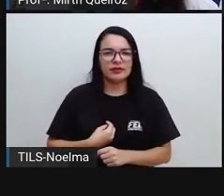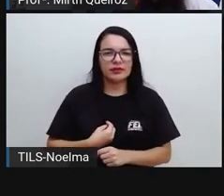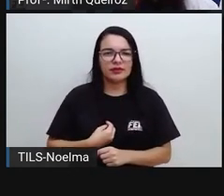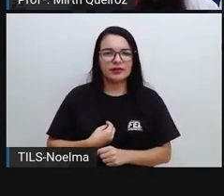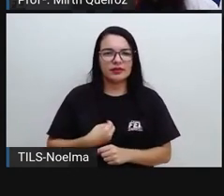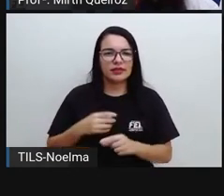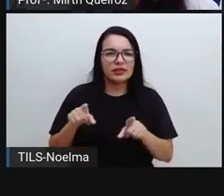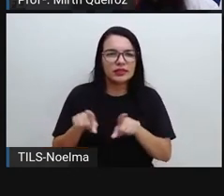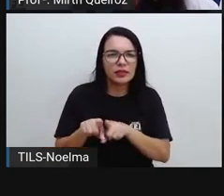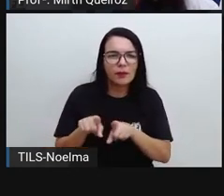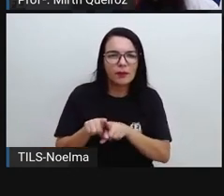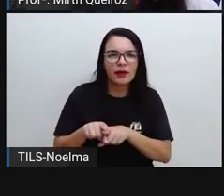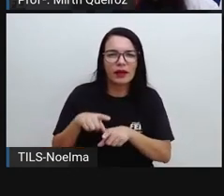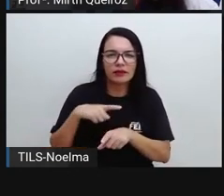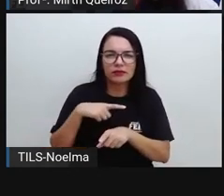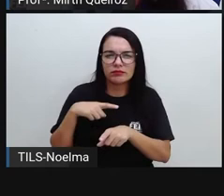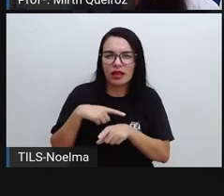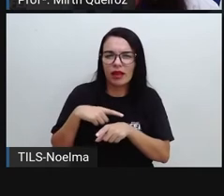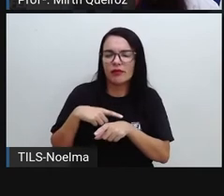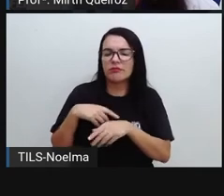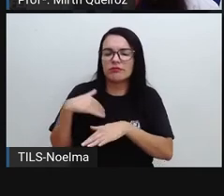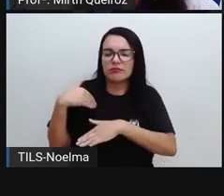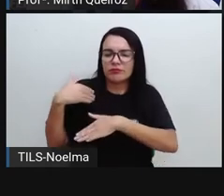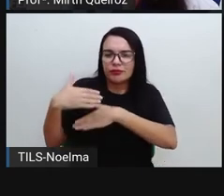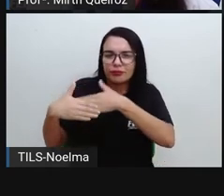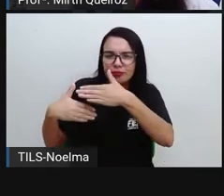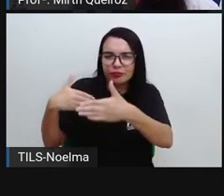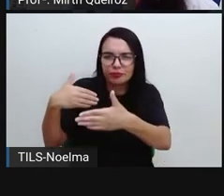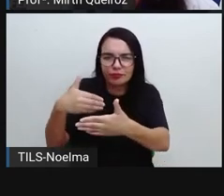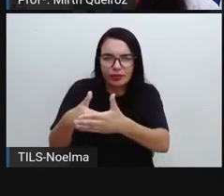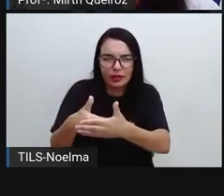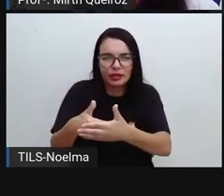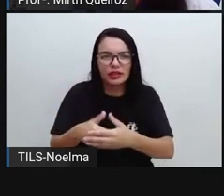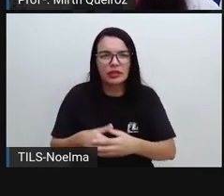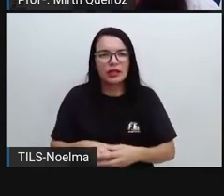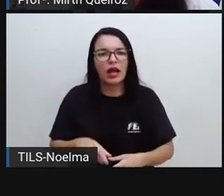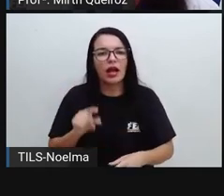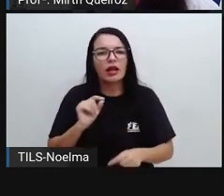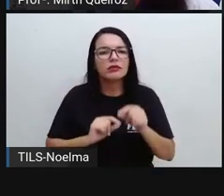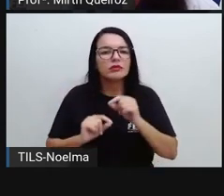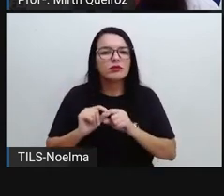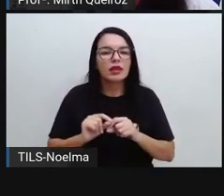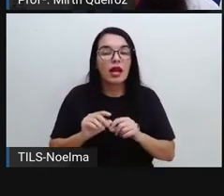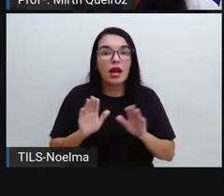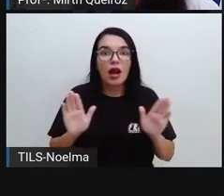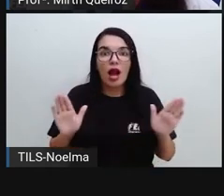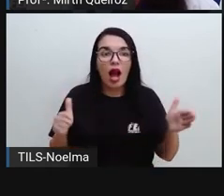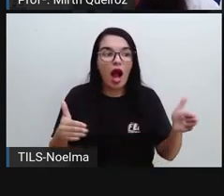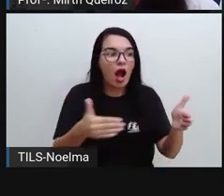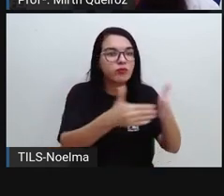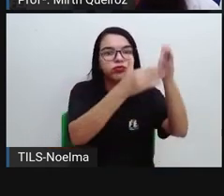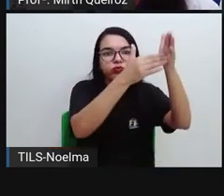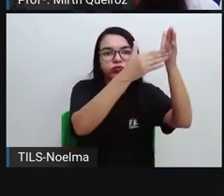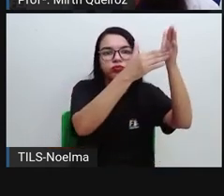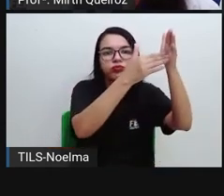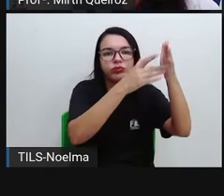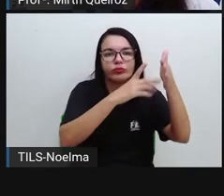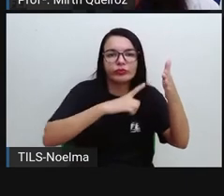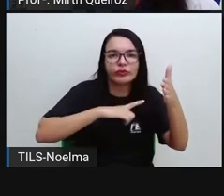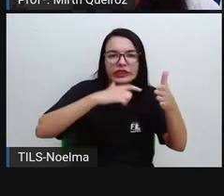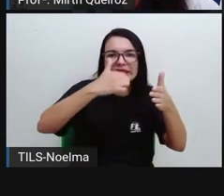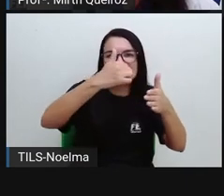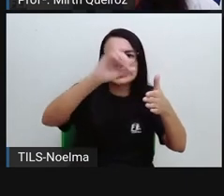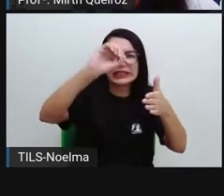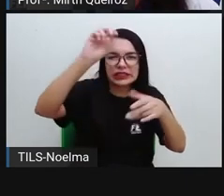concorde a área das piérides. Até o auge de dez pés, respeitando